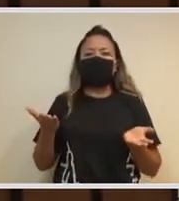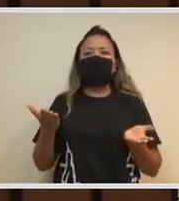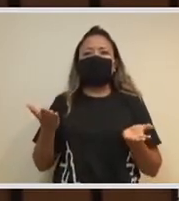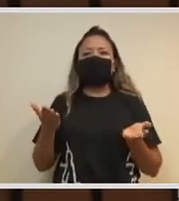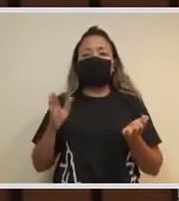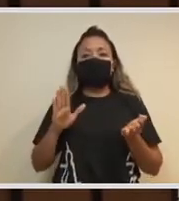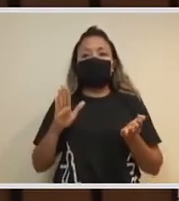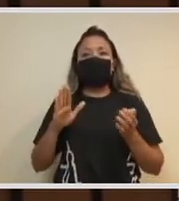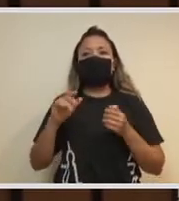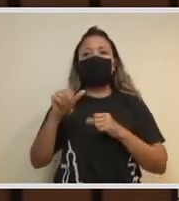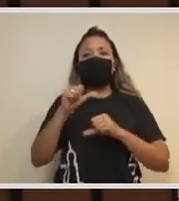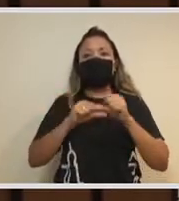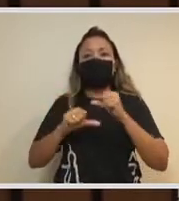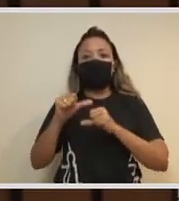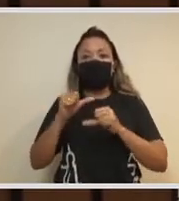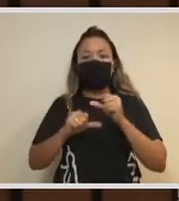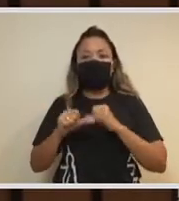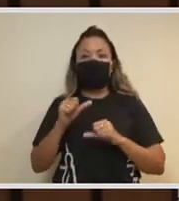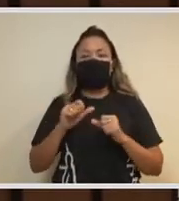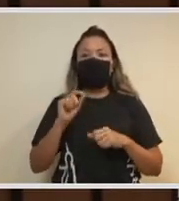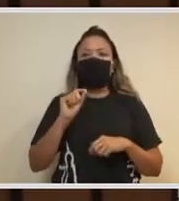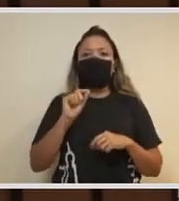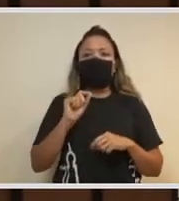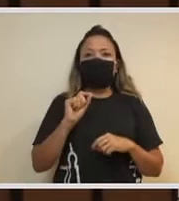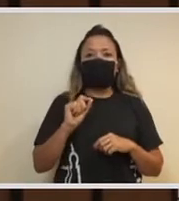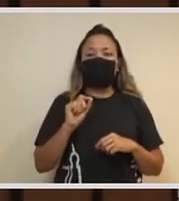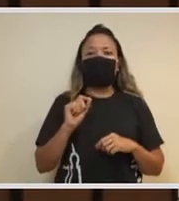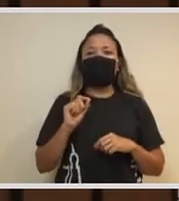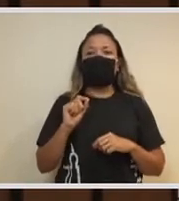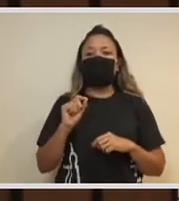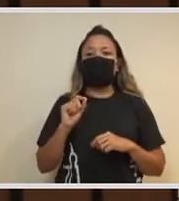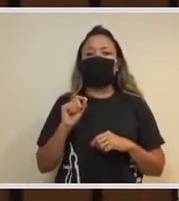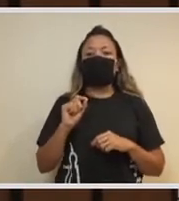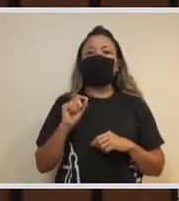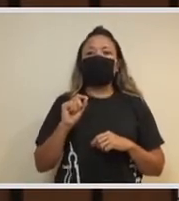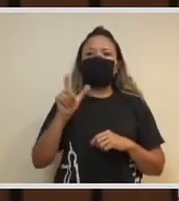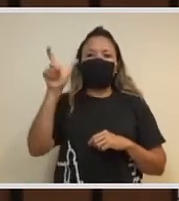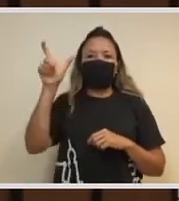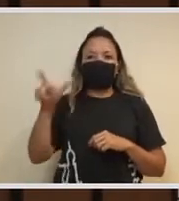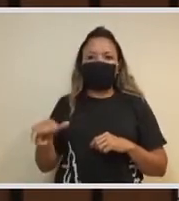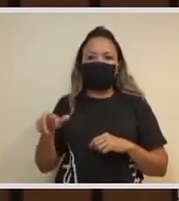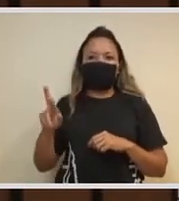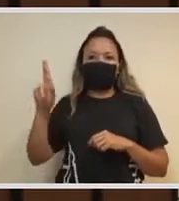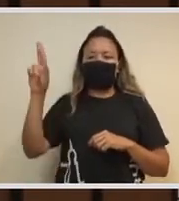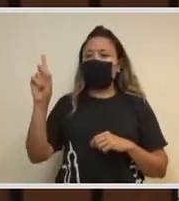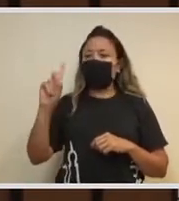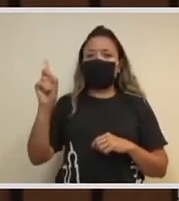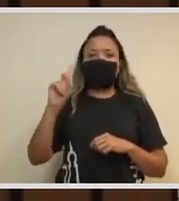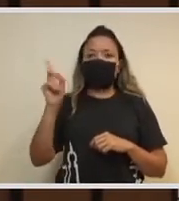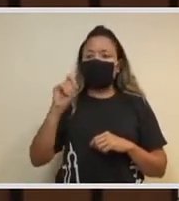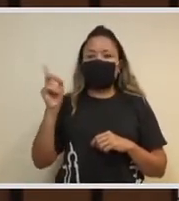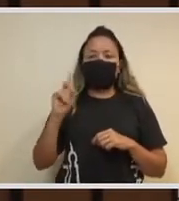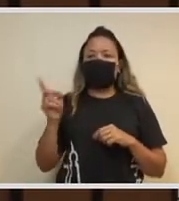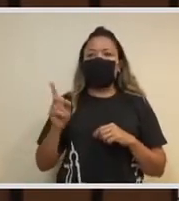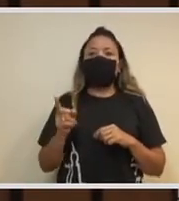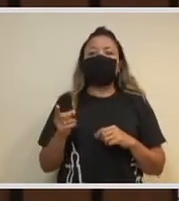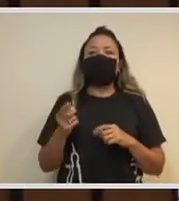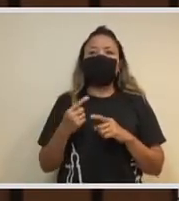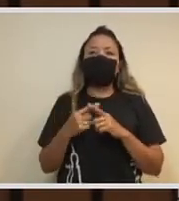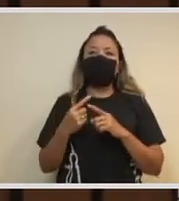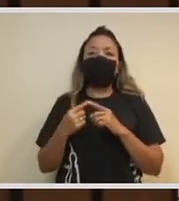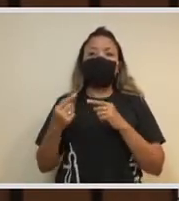teve a ver não com o desempenho do nosso querido coordenador, mas com as questões